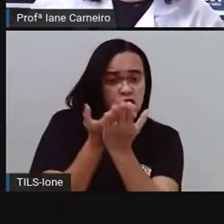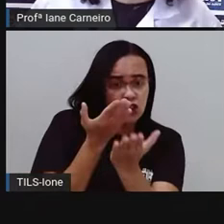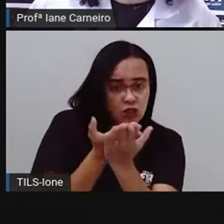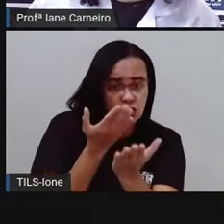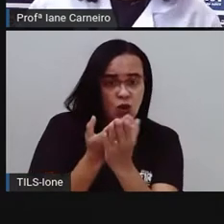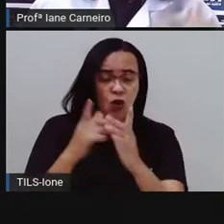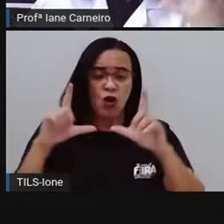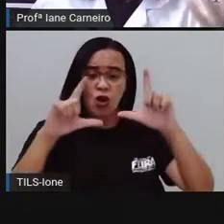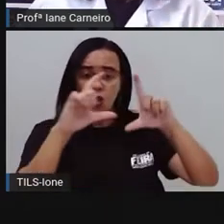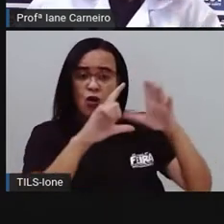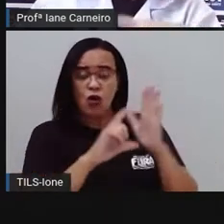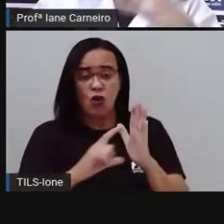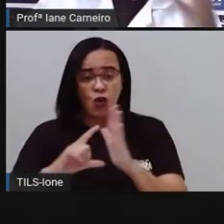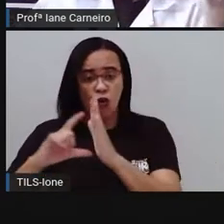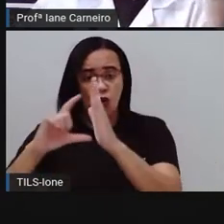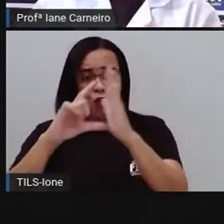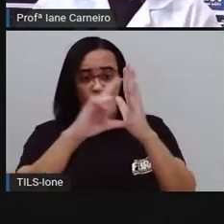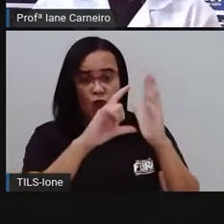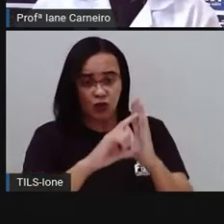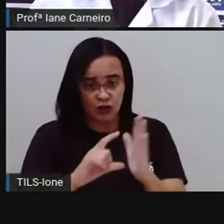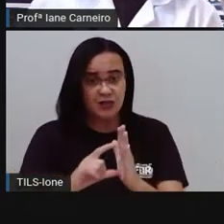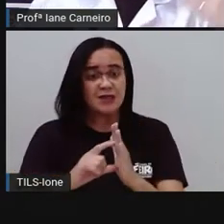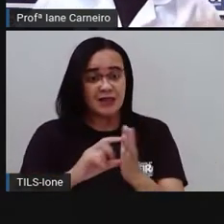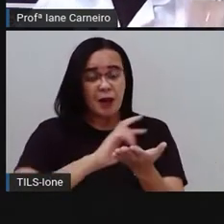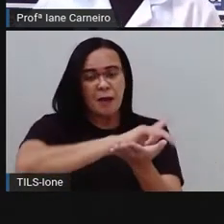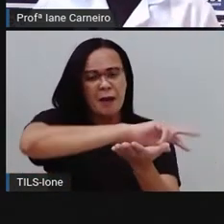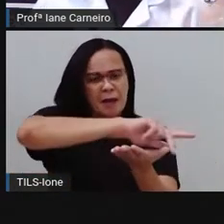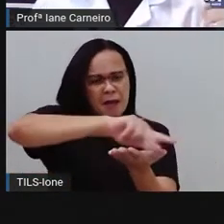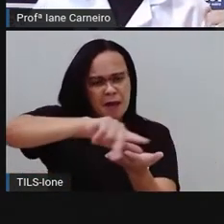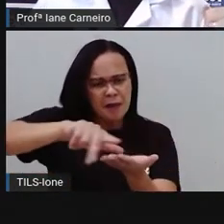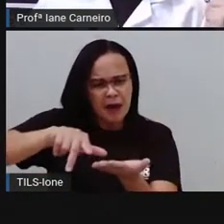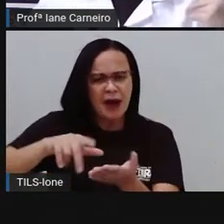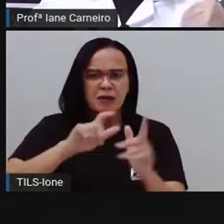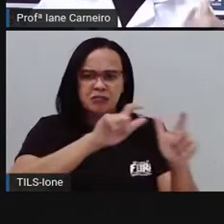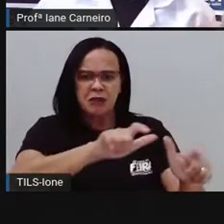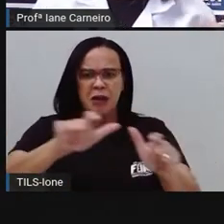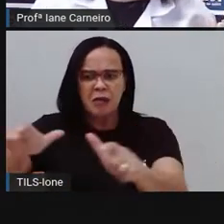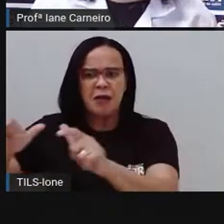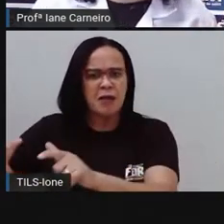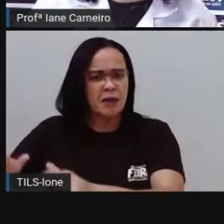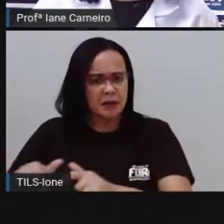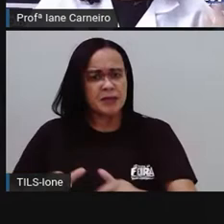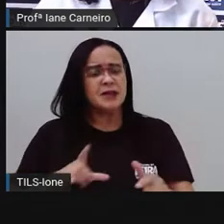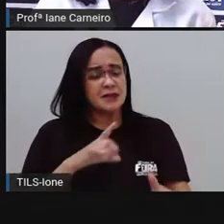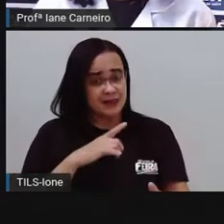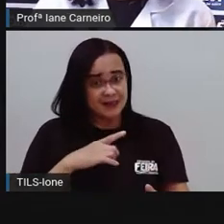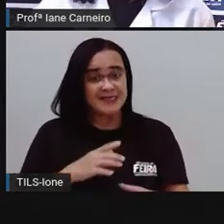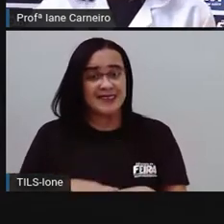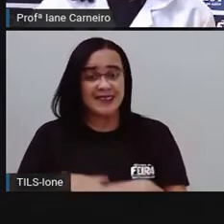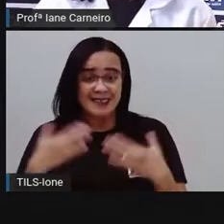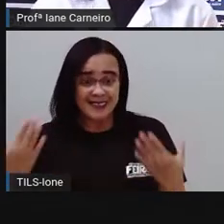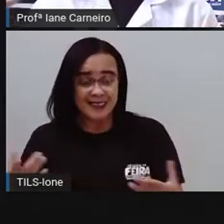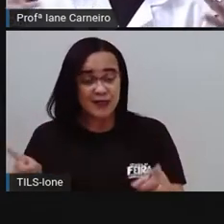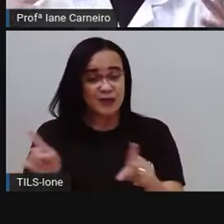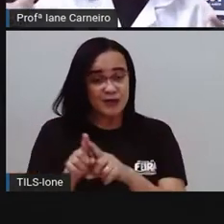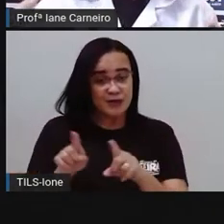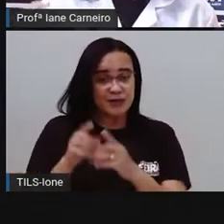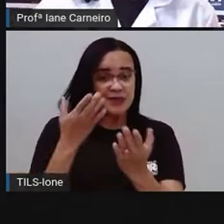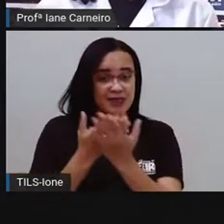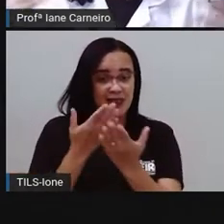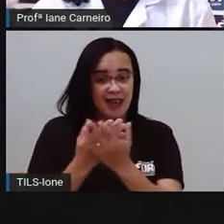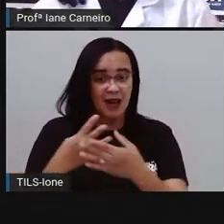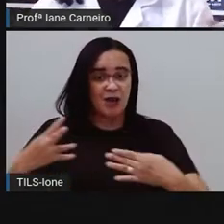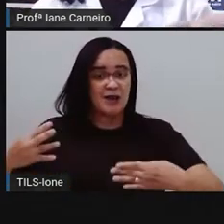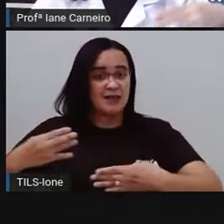Tinham lojas. Então, num bairro tem diversas coisas. E na aula que a Pró falou sobre a nossa cidade, a Pró falou também que em nossa